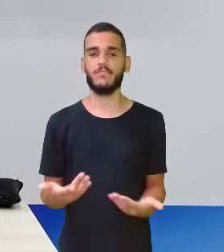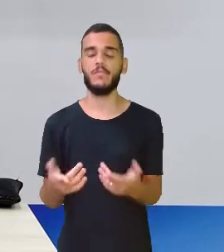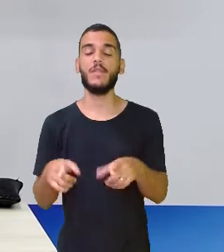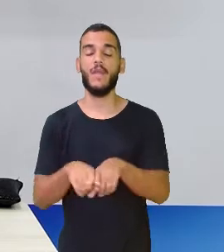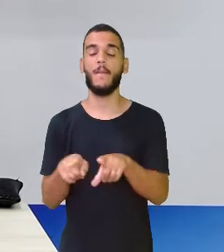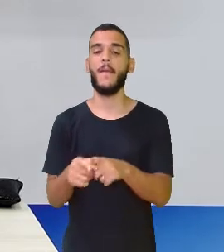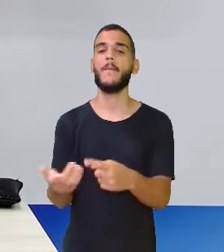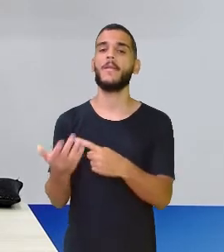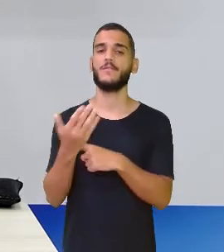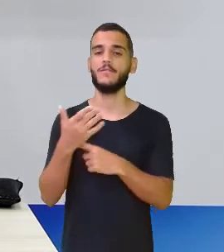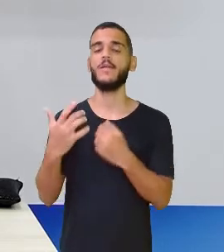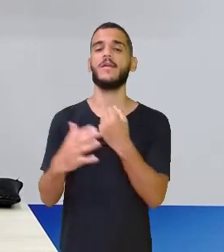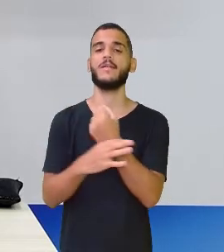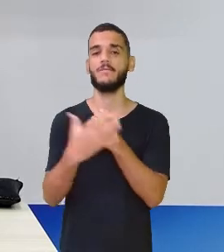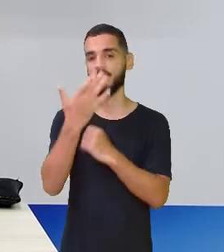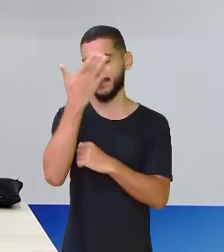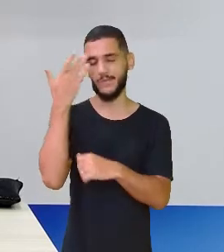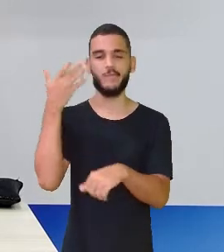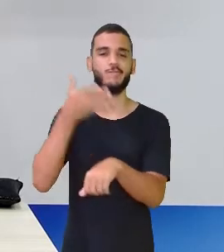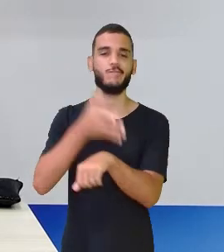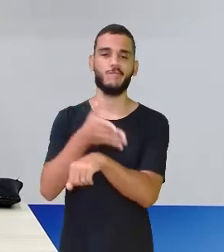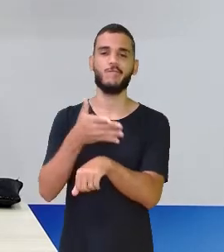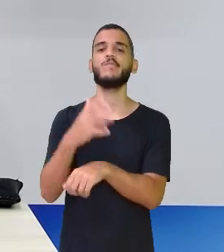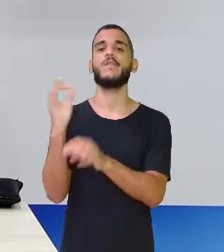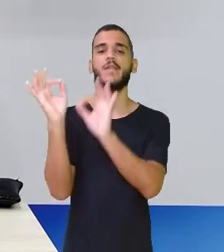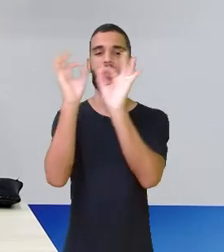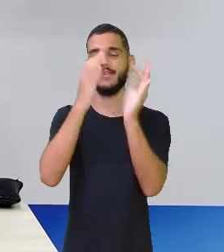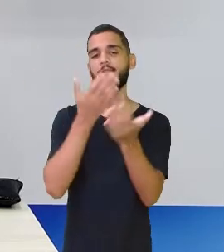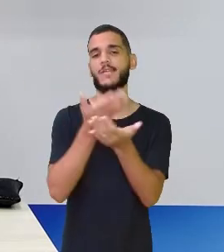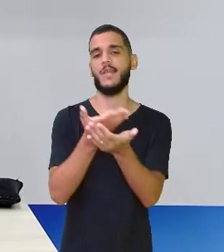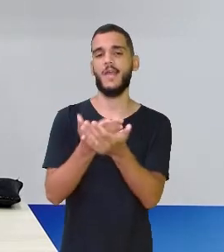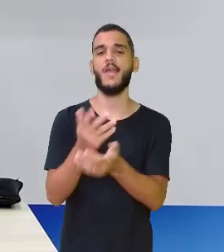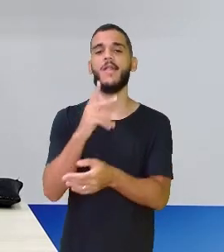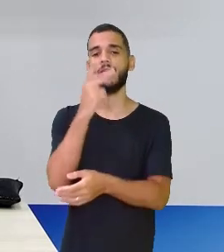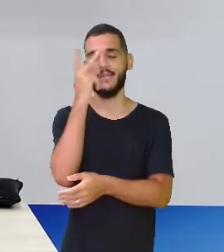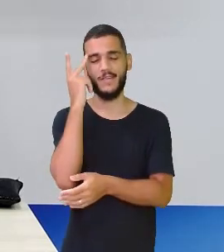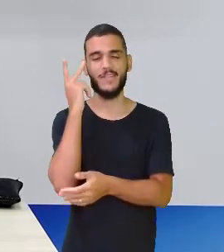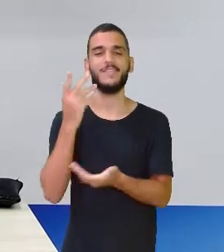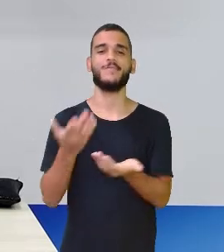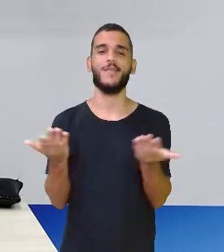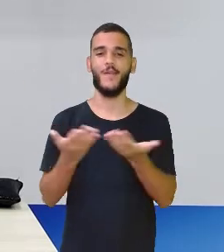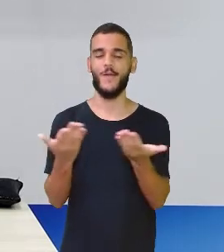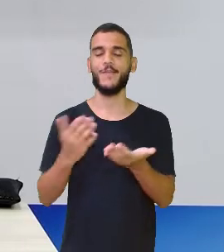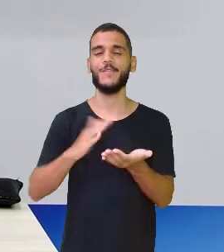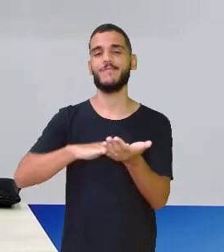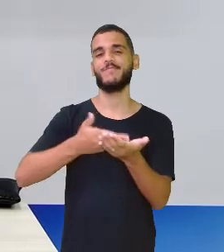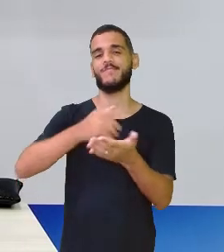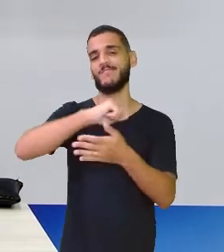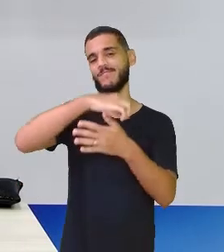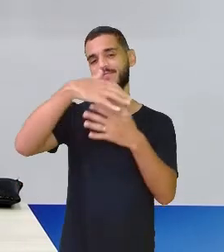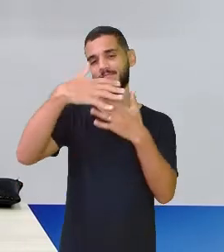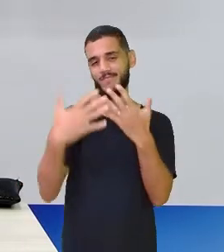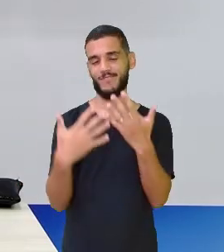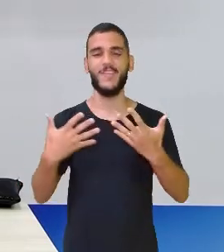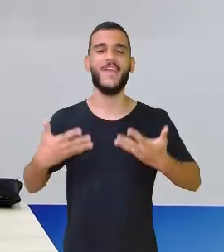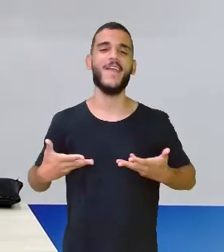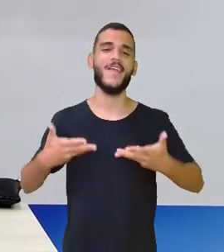para garantir que mais pessoas consigam acessar as nossas aulas. Clisman está aqui fazendo aquele trabalho